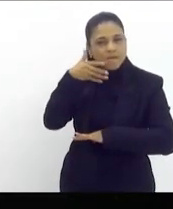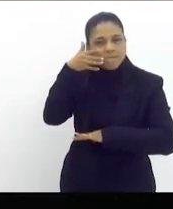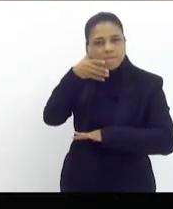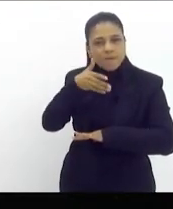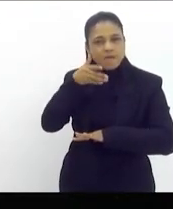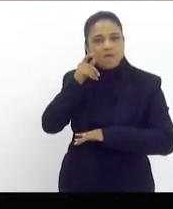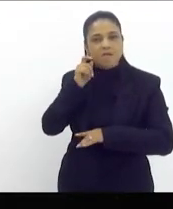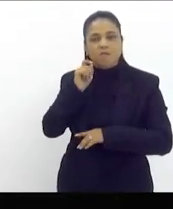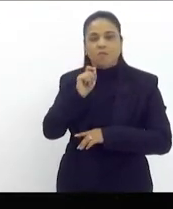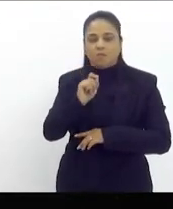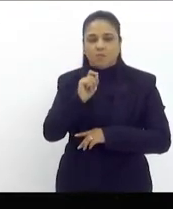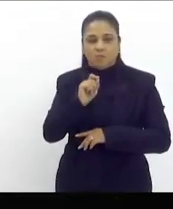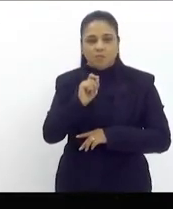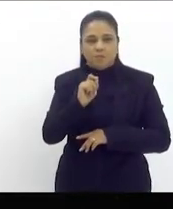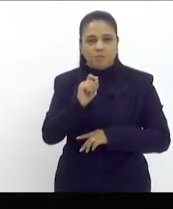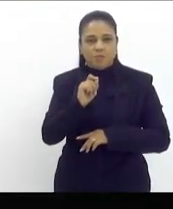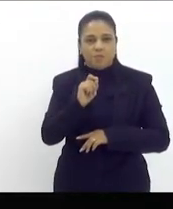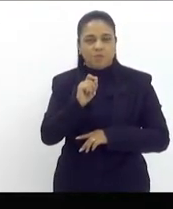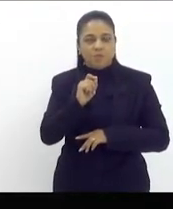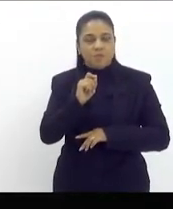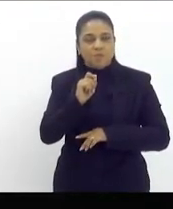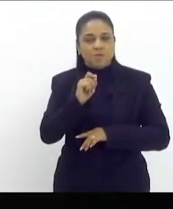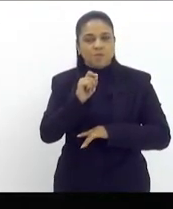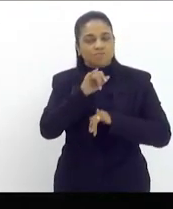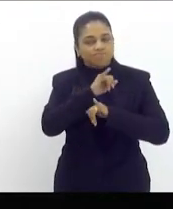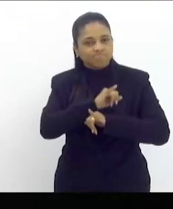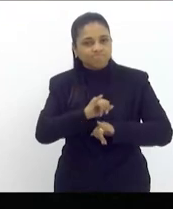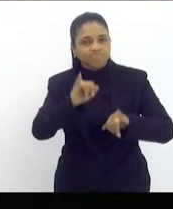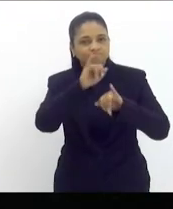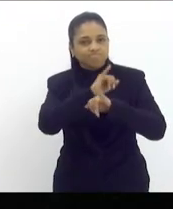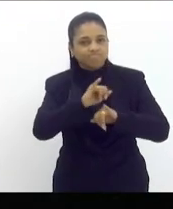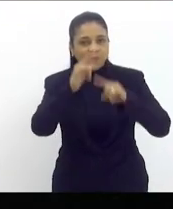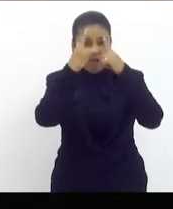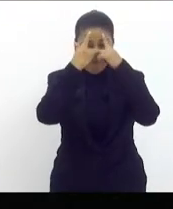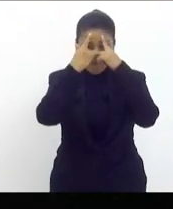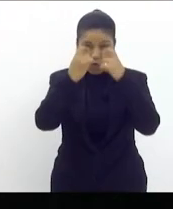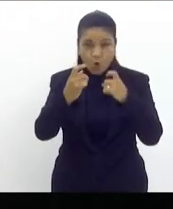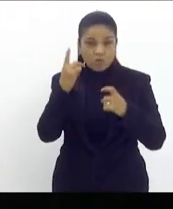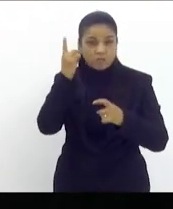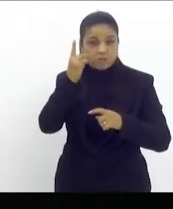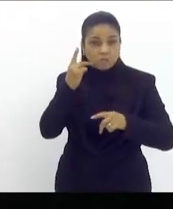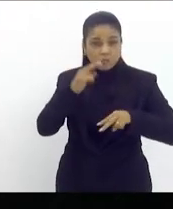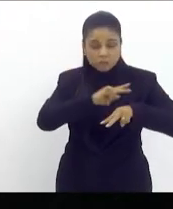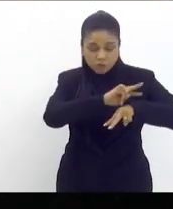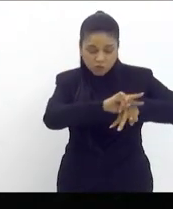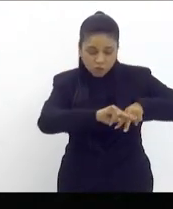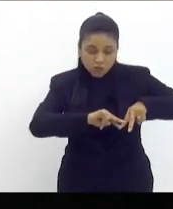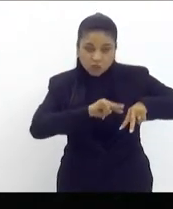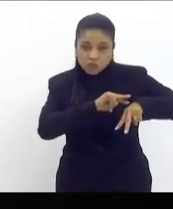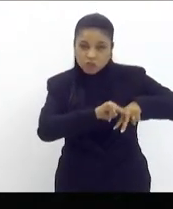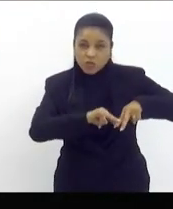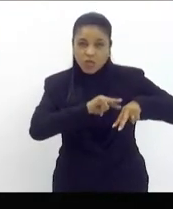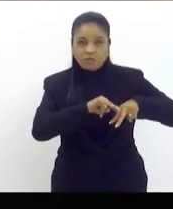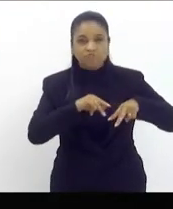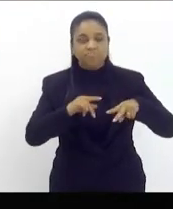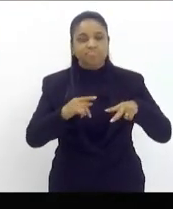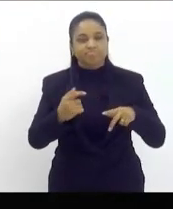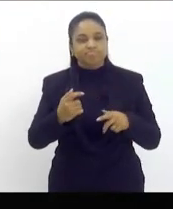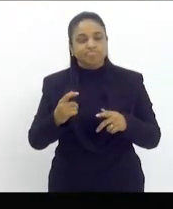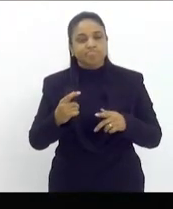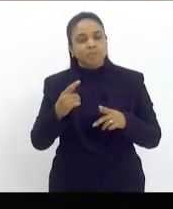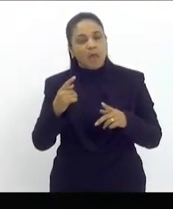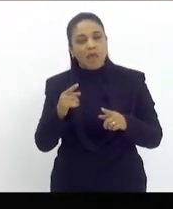trazer elementos do quanto a violência política de gênero afeta nós mulheres mulheres